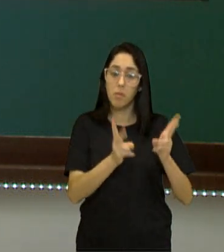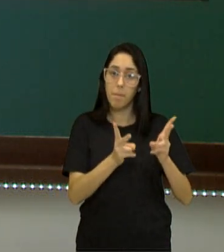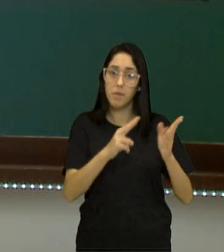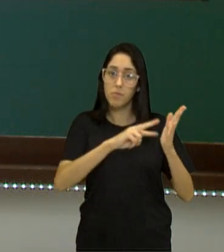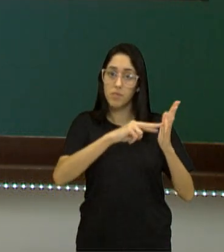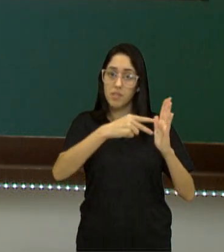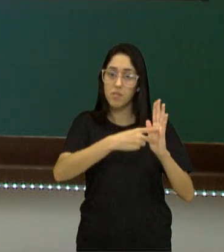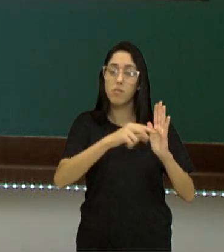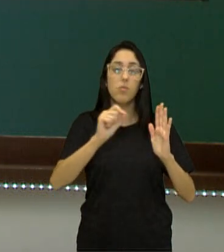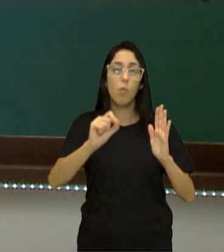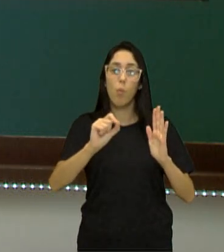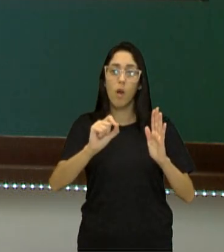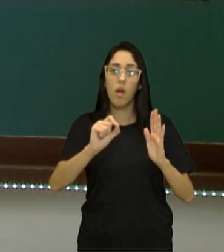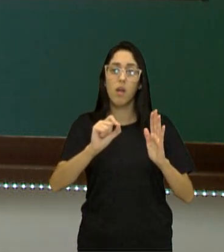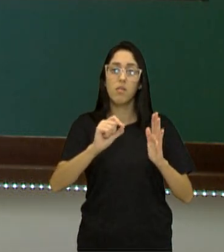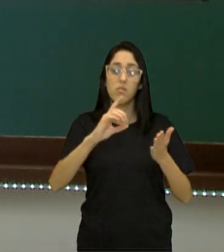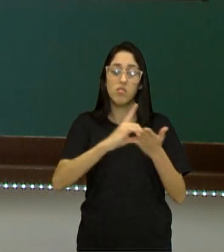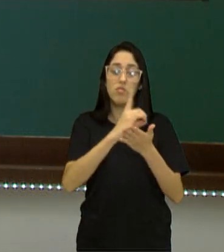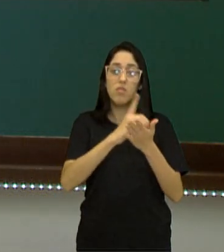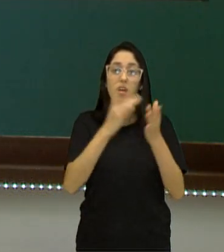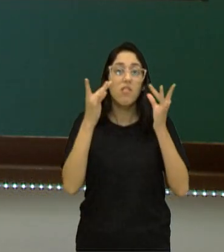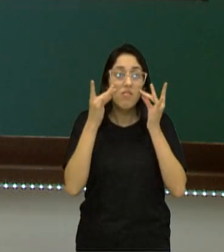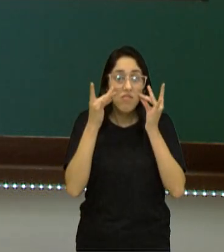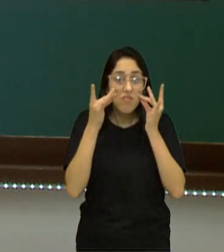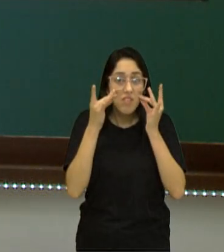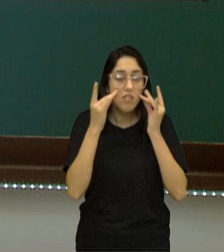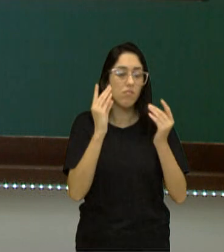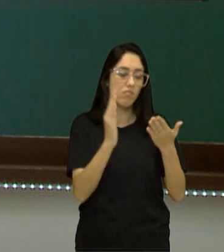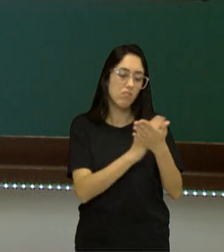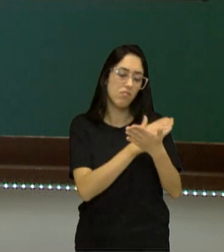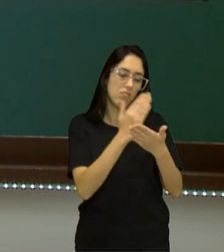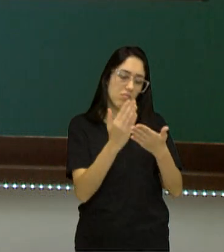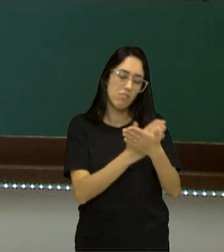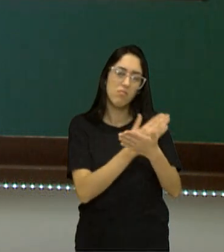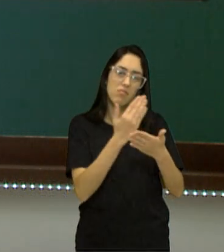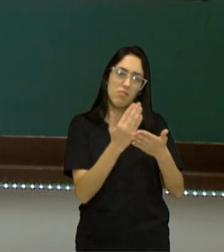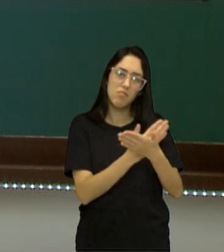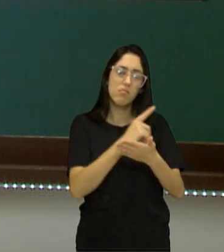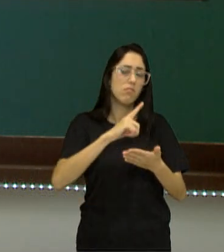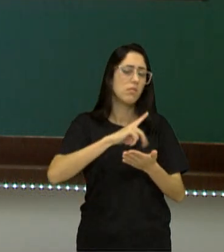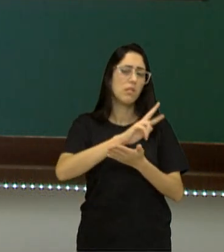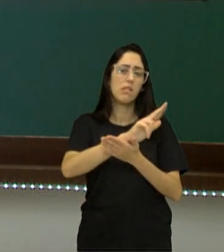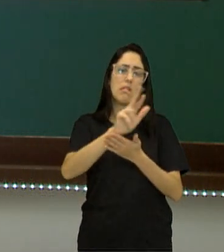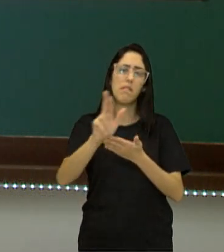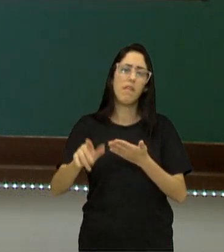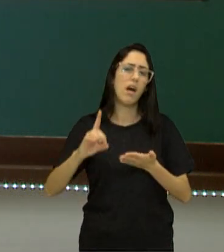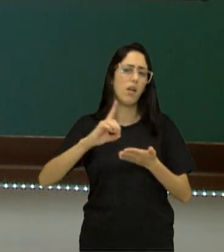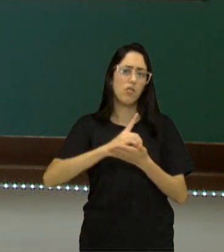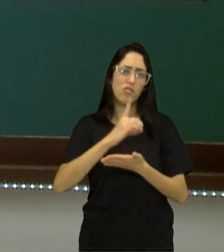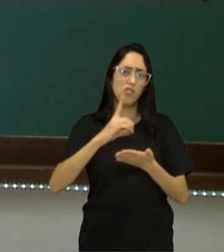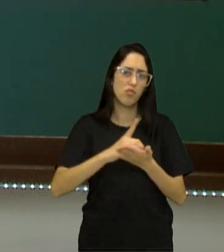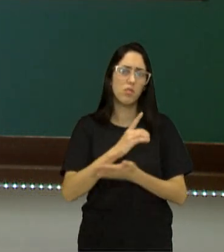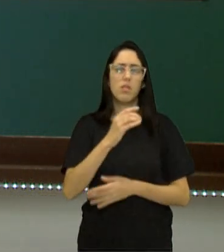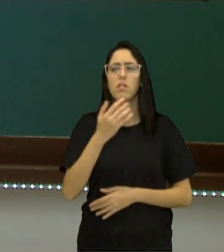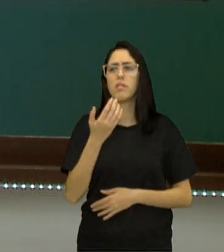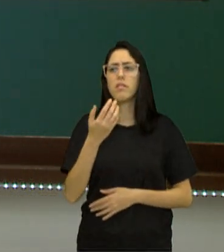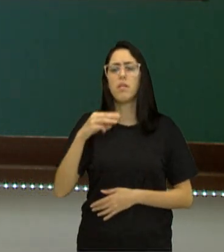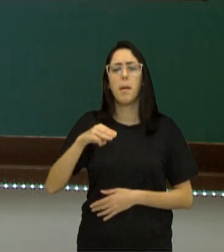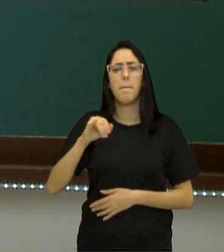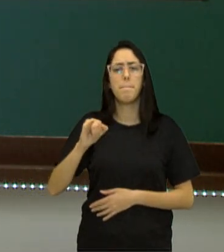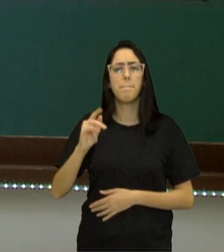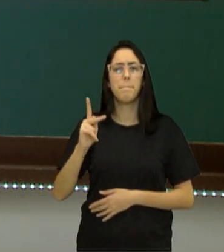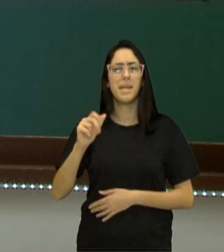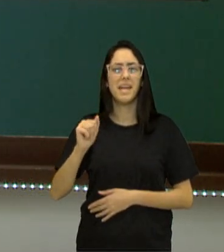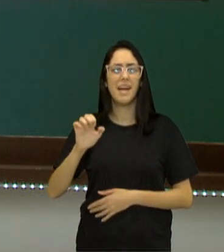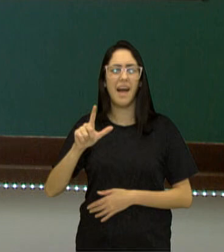em um dicionário físico. Você vai ter lá vários dicionários que nós temos. Micaelis, Caldas